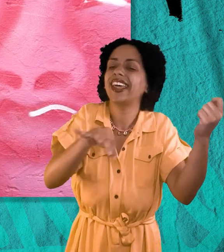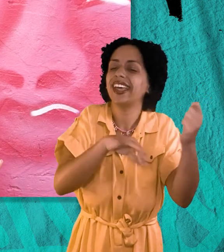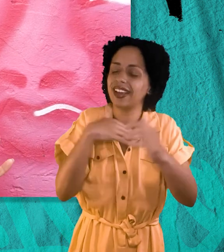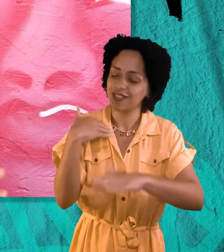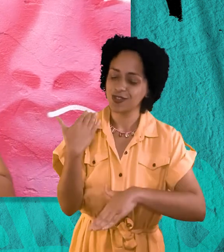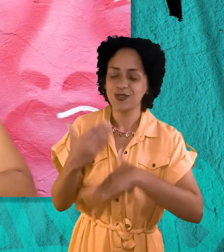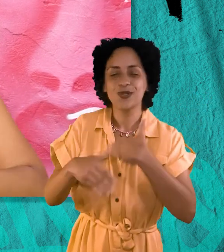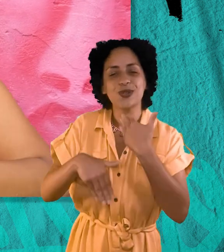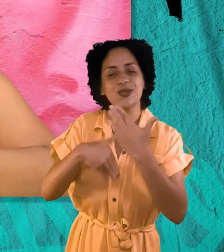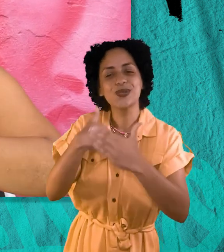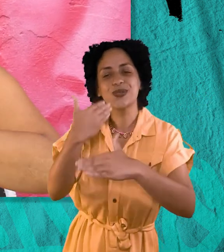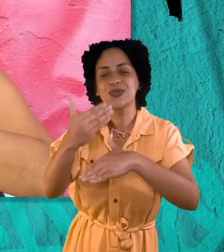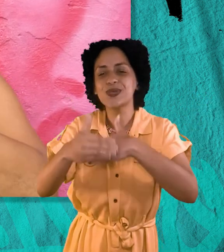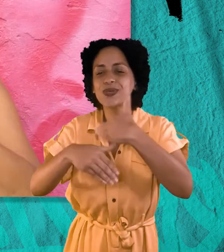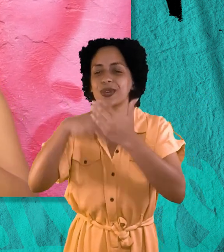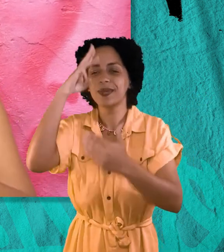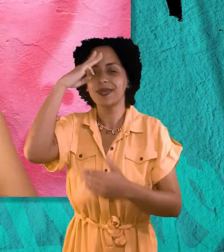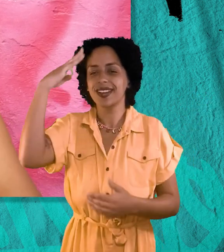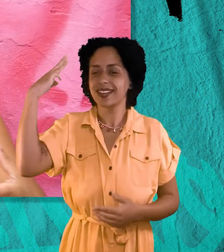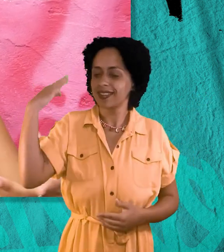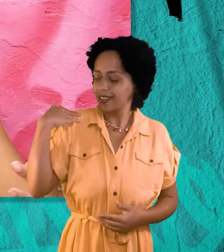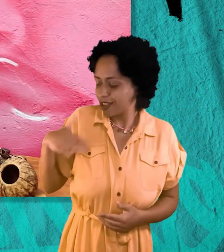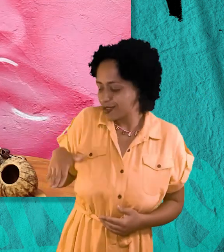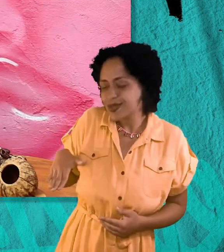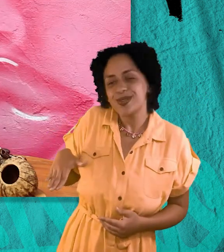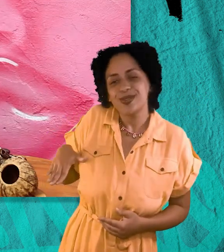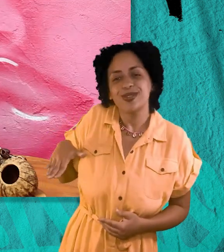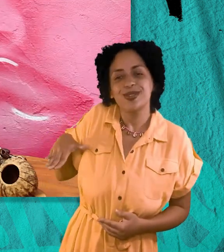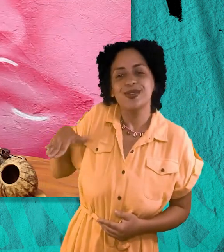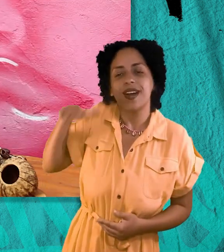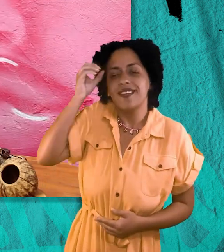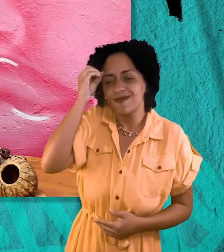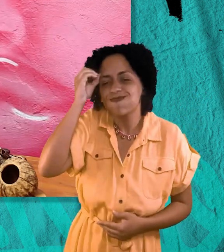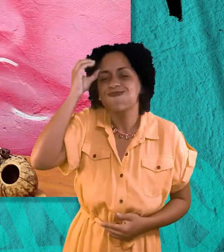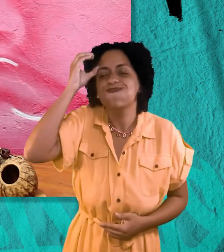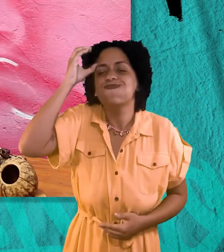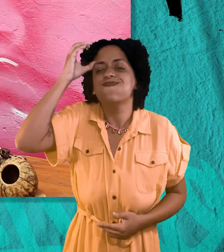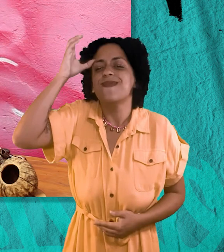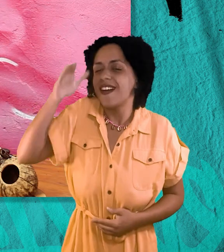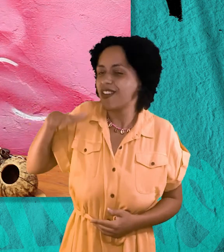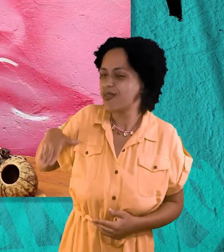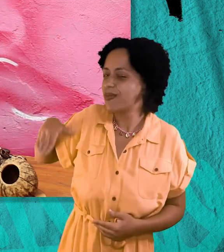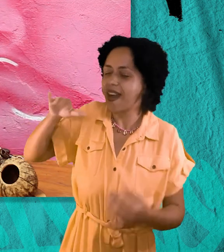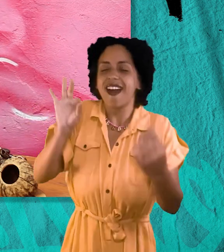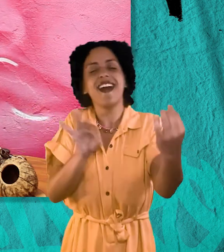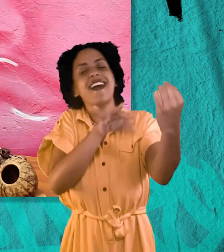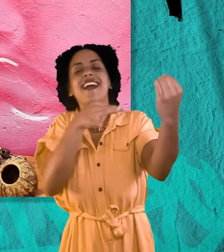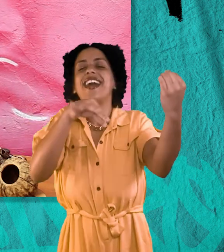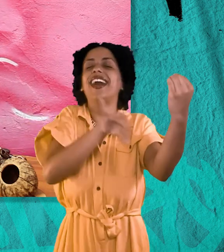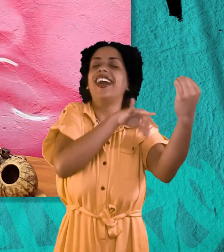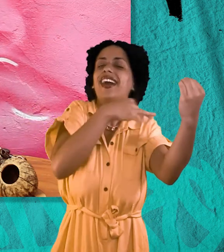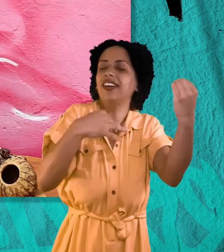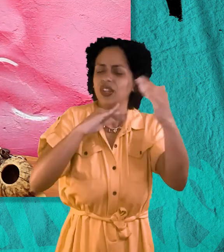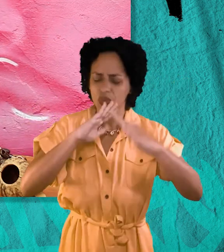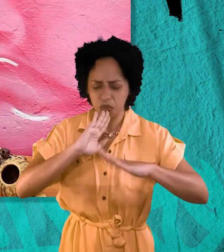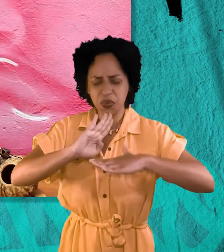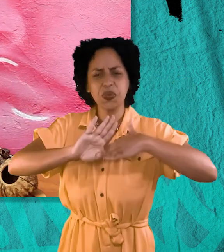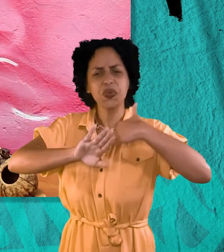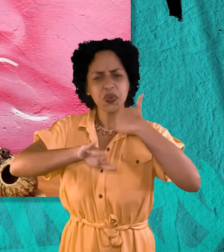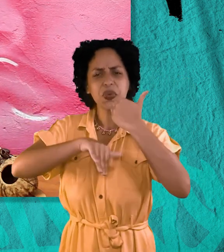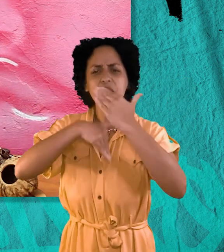passando e Maria foi crescendo, evoluindo, mais notas alcançando.